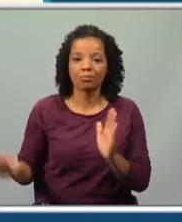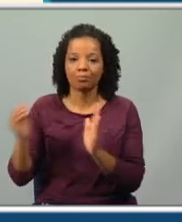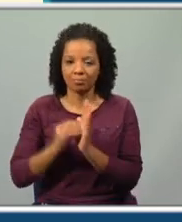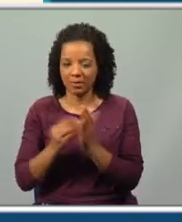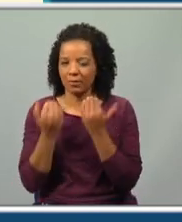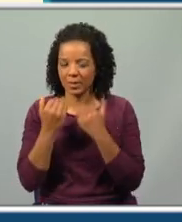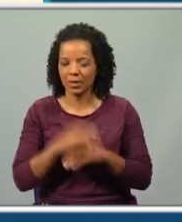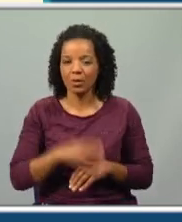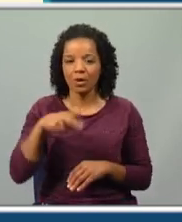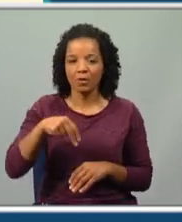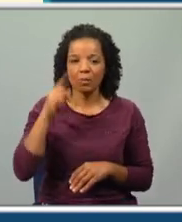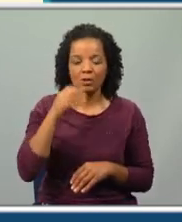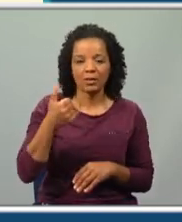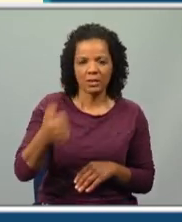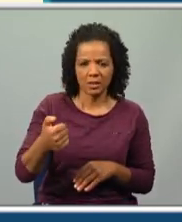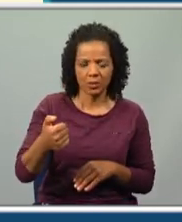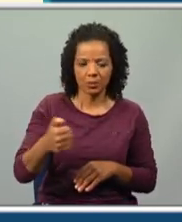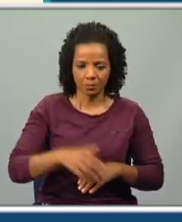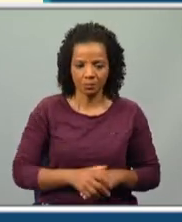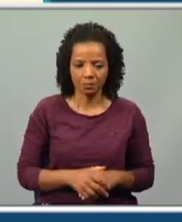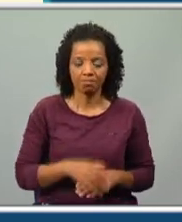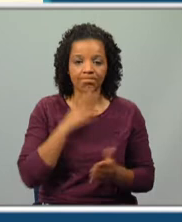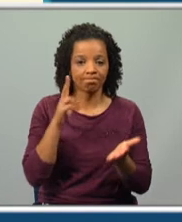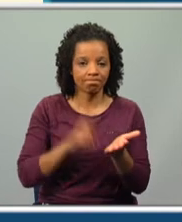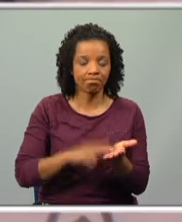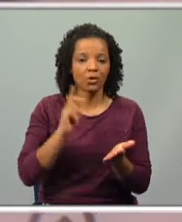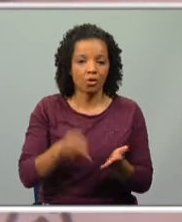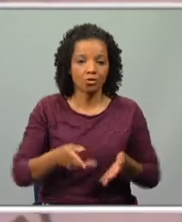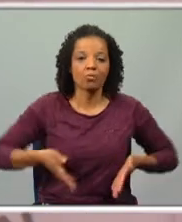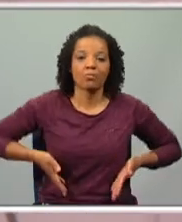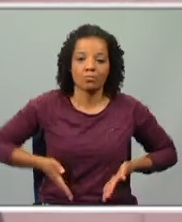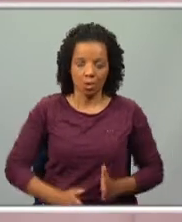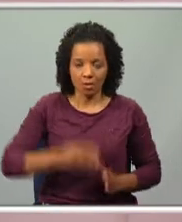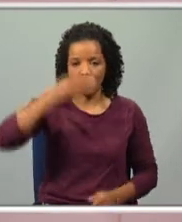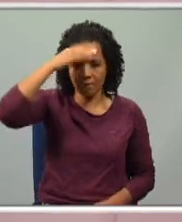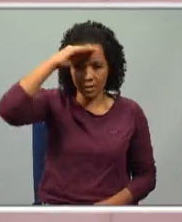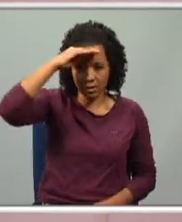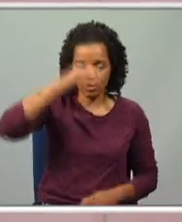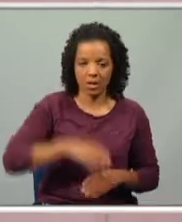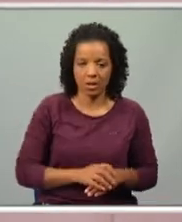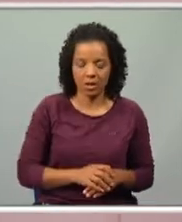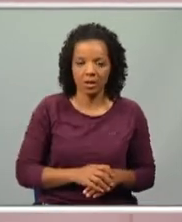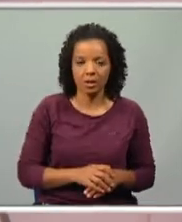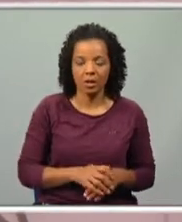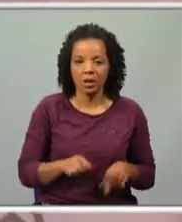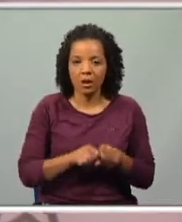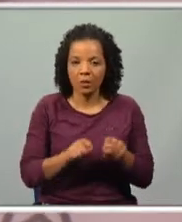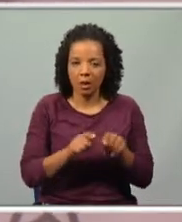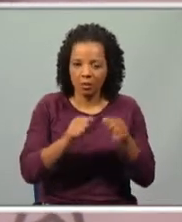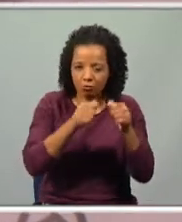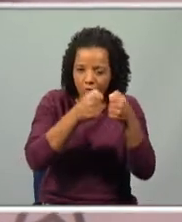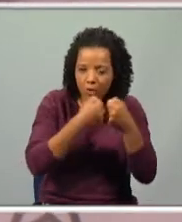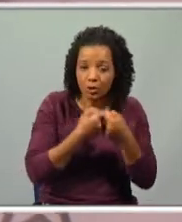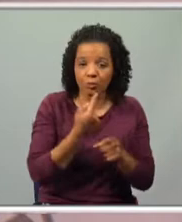informação, foi em 25 de novembro. E a verdade é que ele nasceu na Póvoa de Varzim, um bocadinho às escondidas.